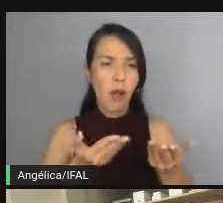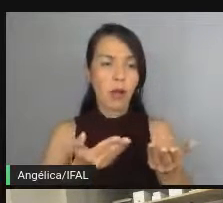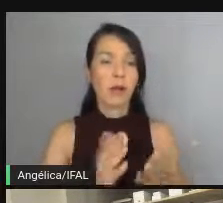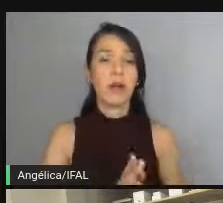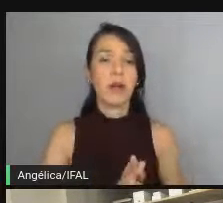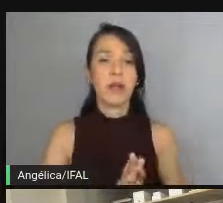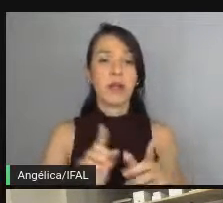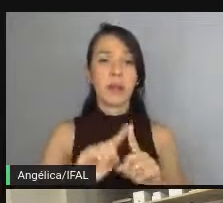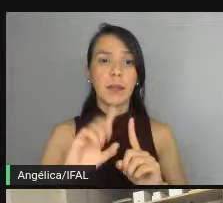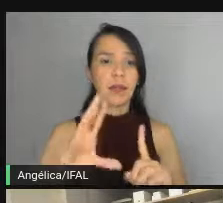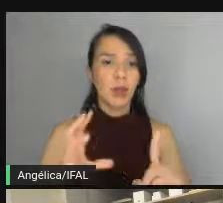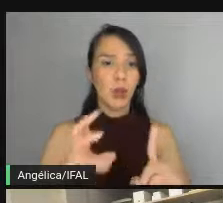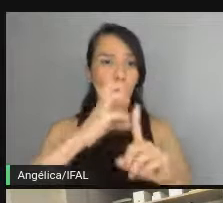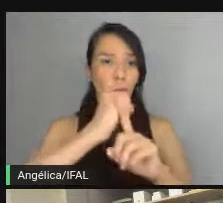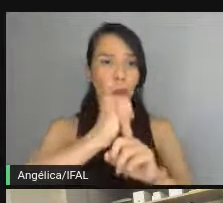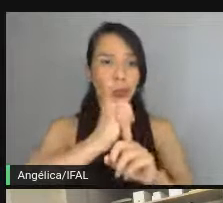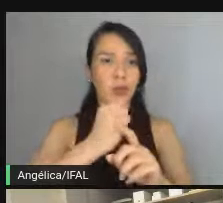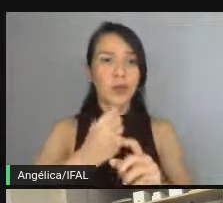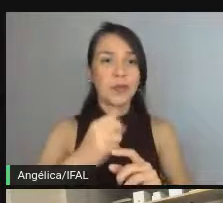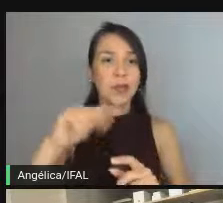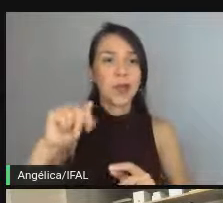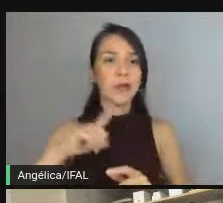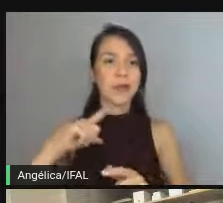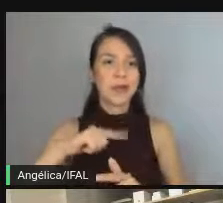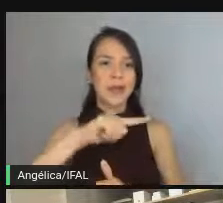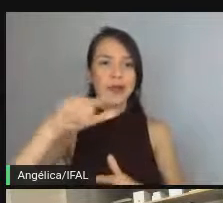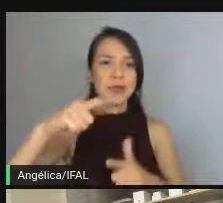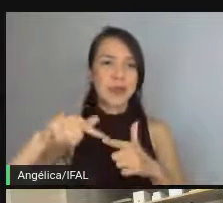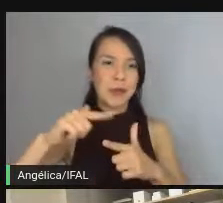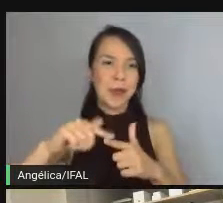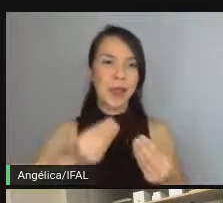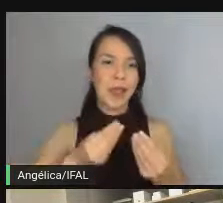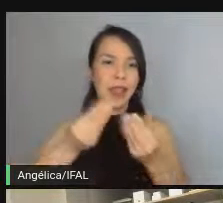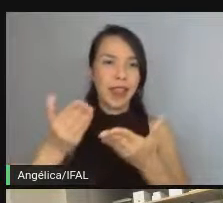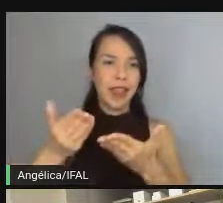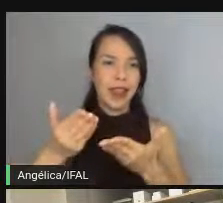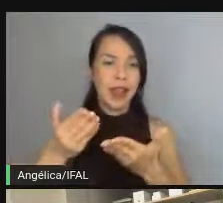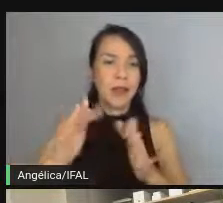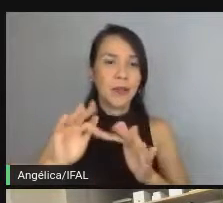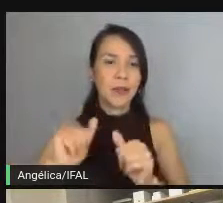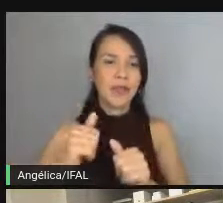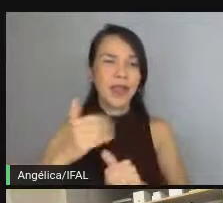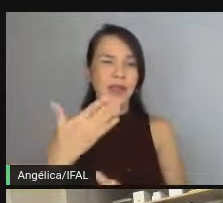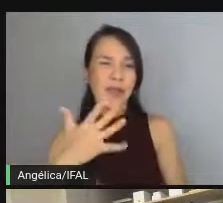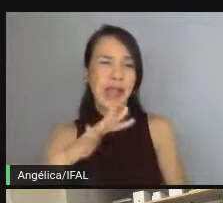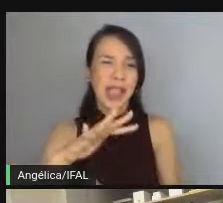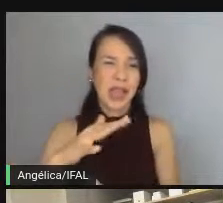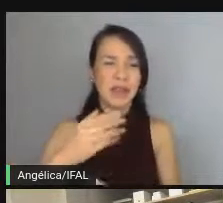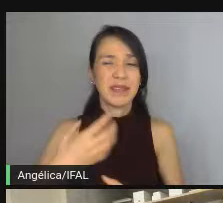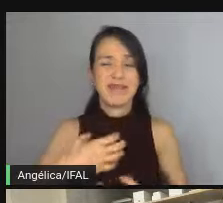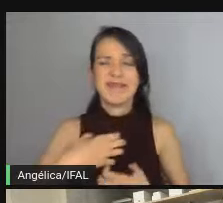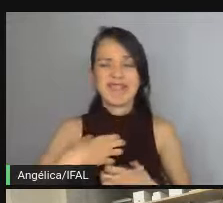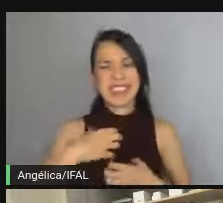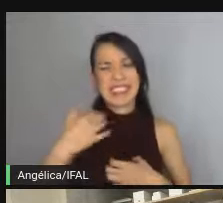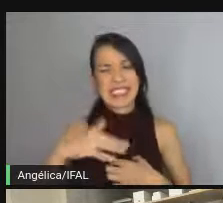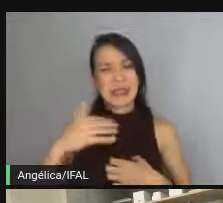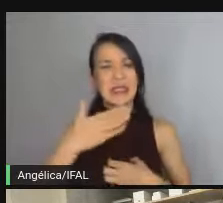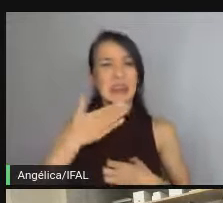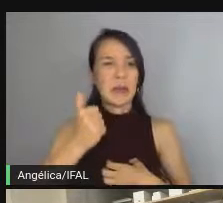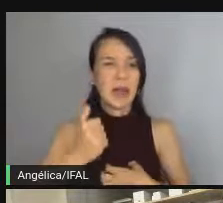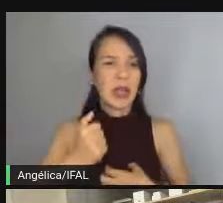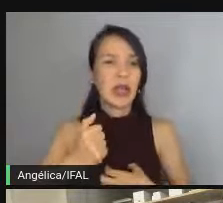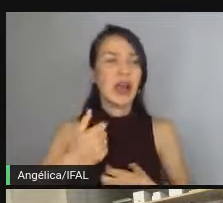E somando tudo isso, quem nunca teve problema de entregar um resultado meia-boca que você sentiu que não estava